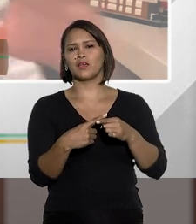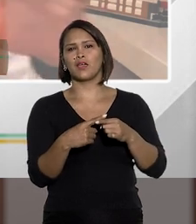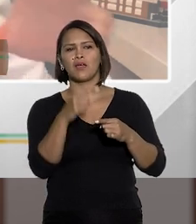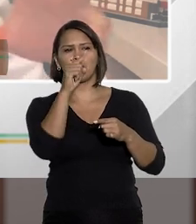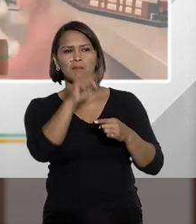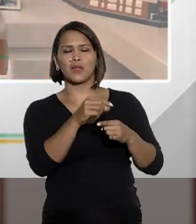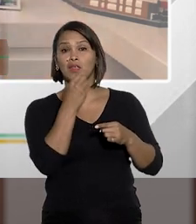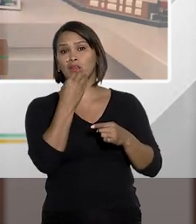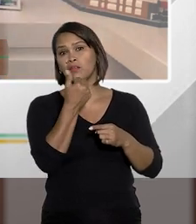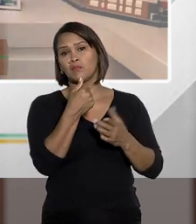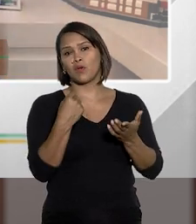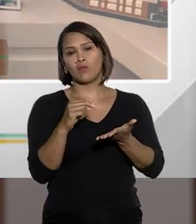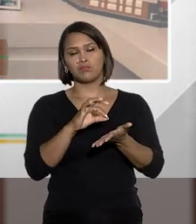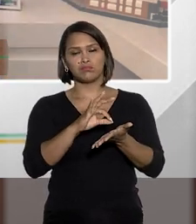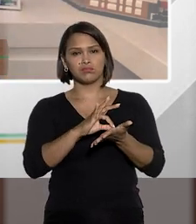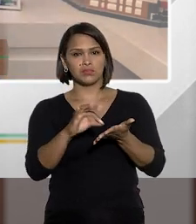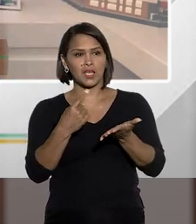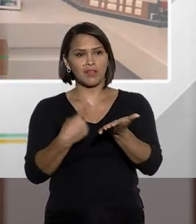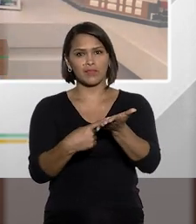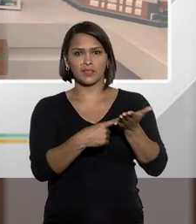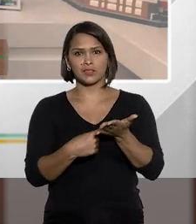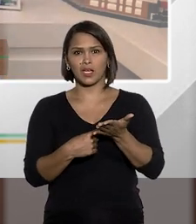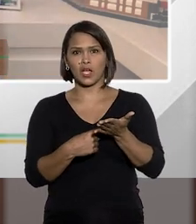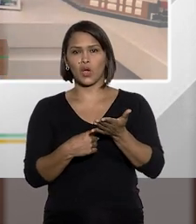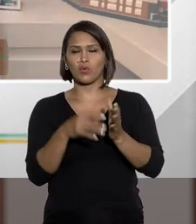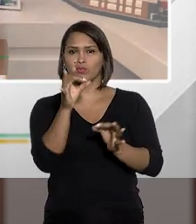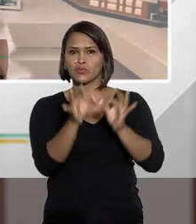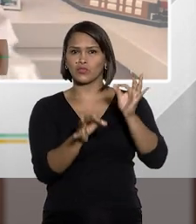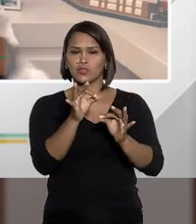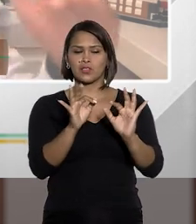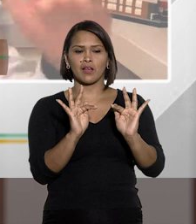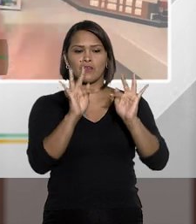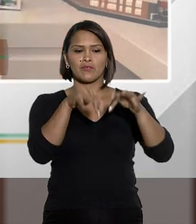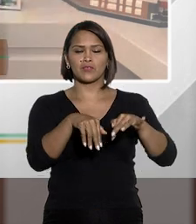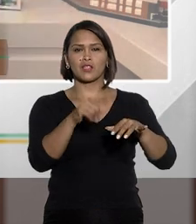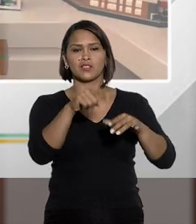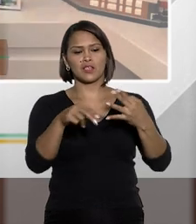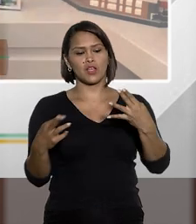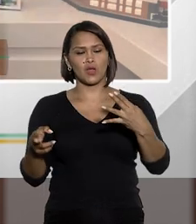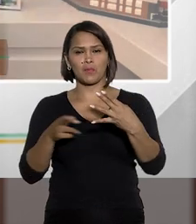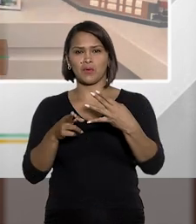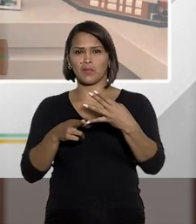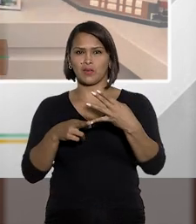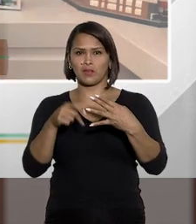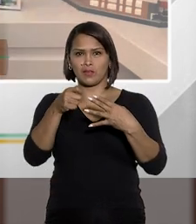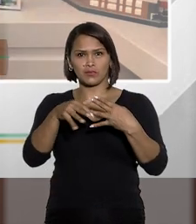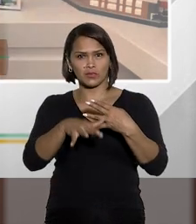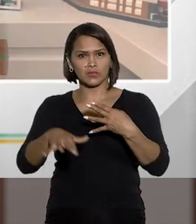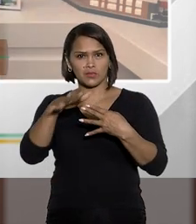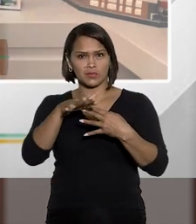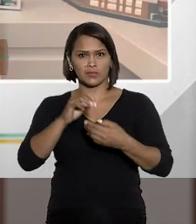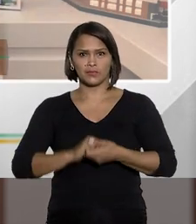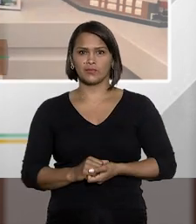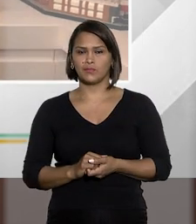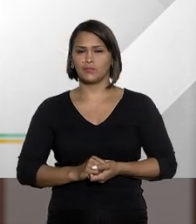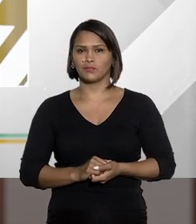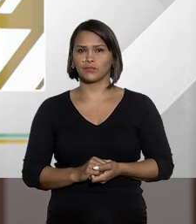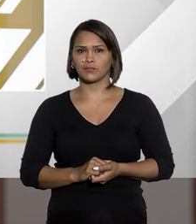porque ele acaba fazendo acordos extrajudiciais e finalizando a demanda no primeiro grau de jurisdição.